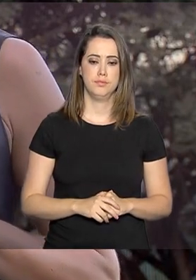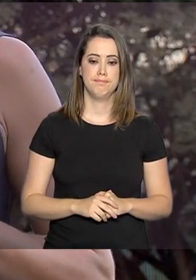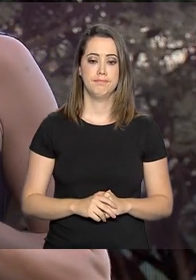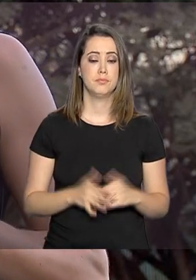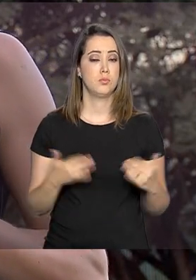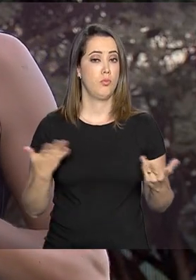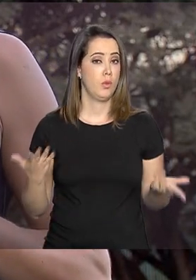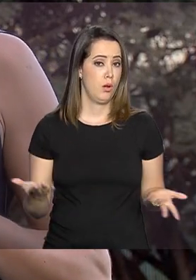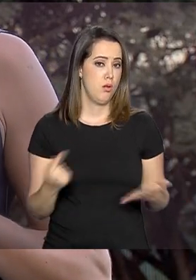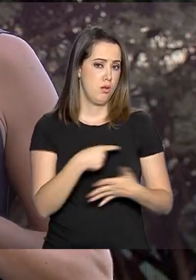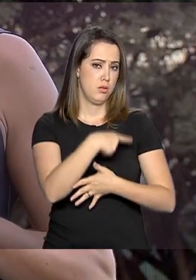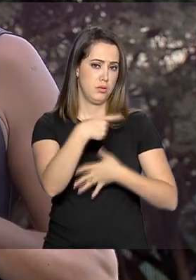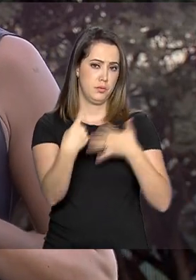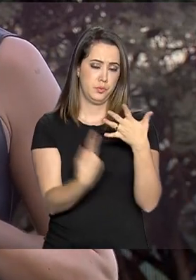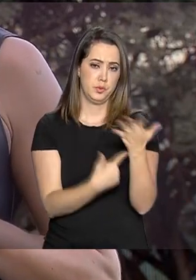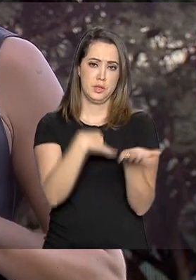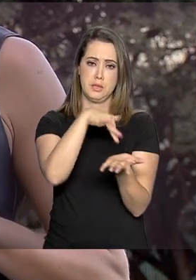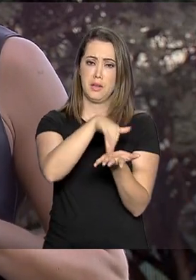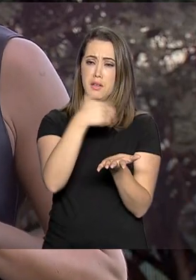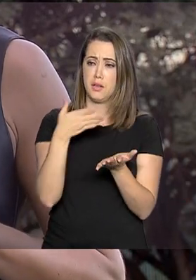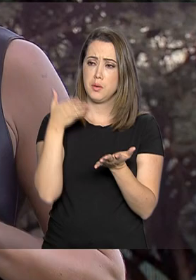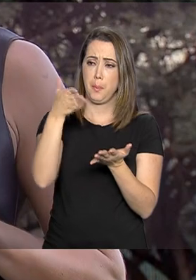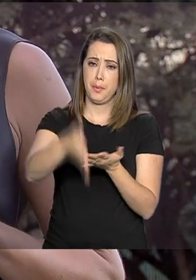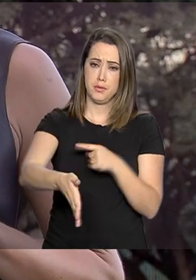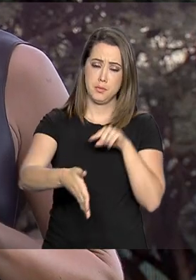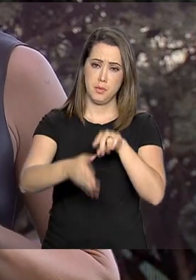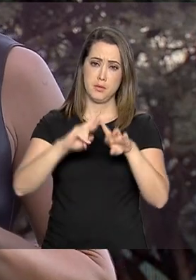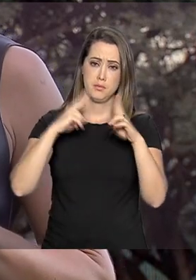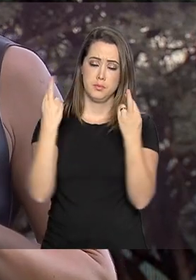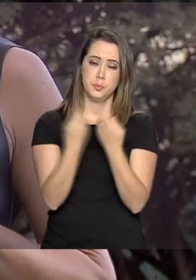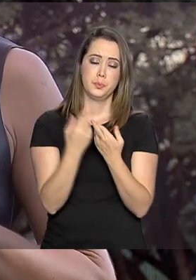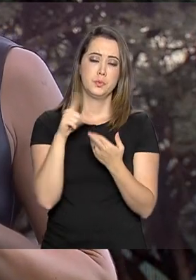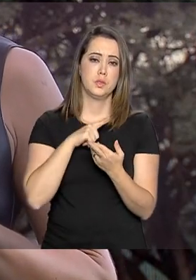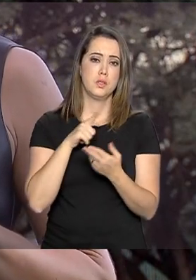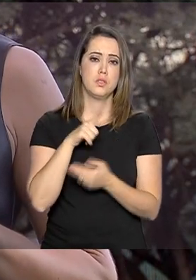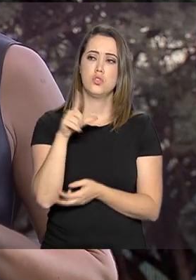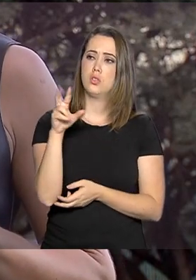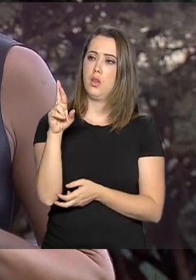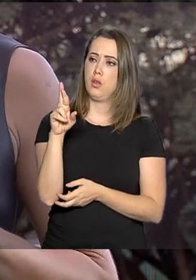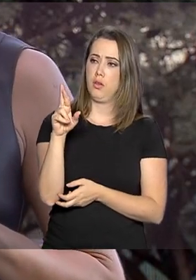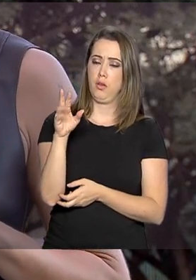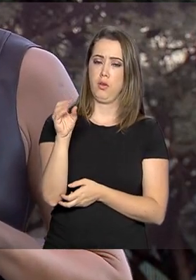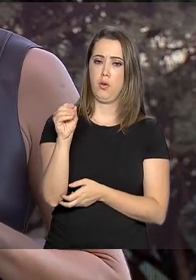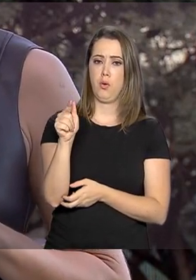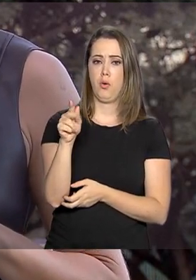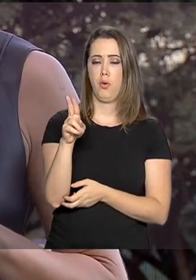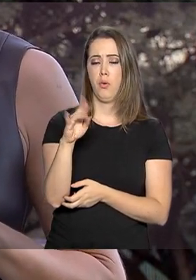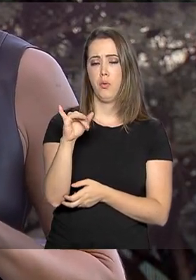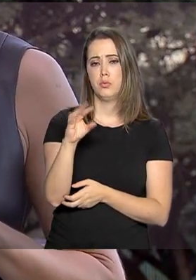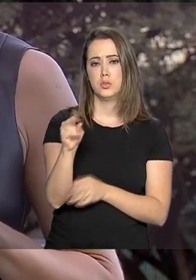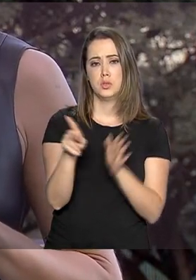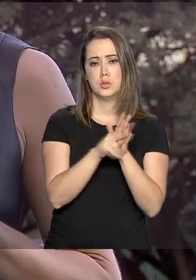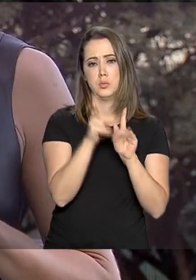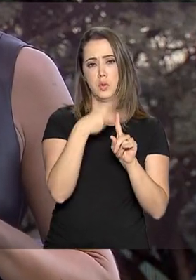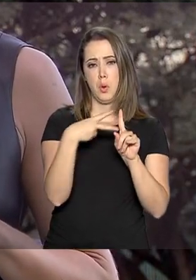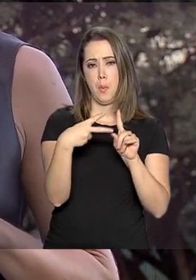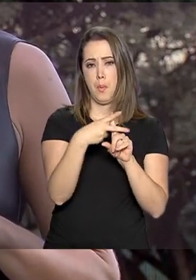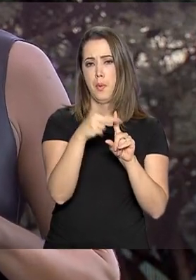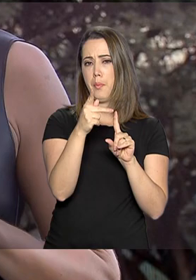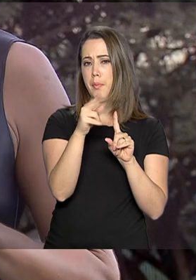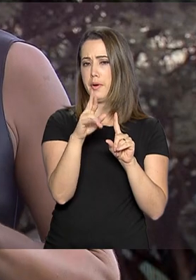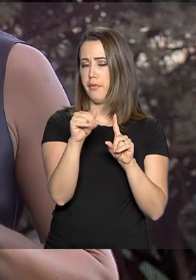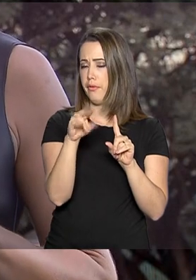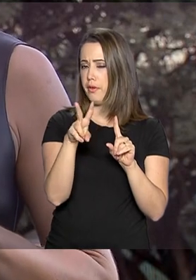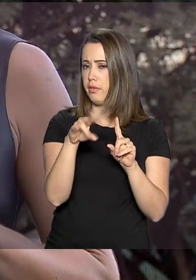Olha, entre esses secretários que participaram desse encontro estavam Rogério Marinho, da Previdência e Trabalho, José Salim Matar